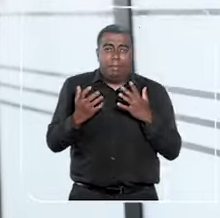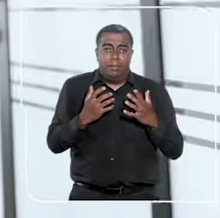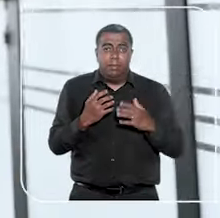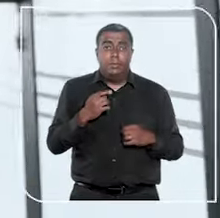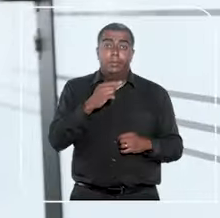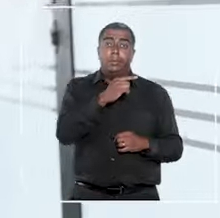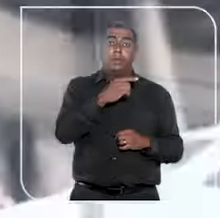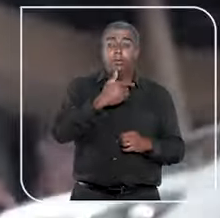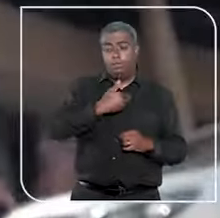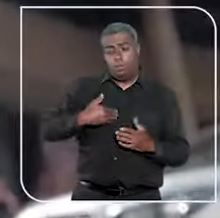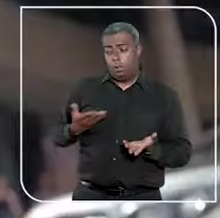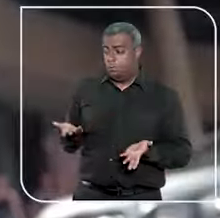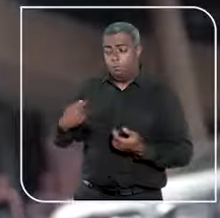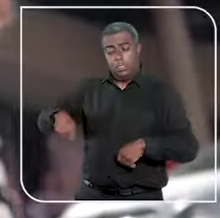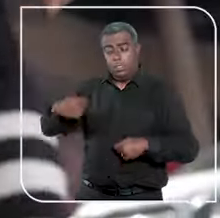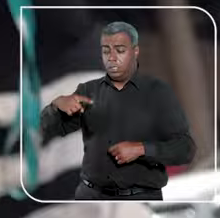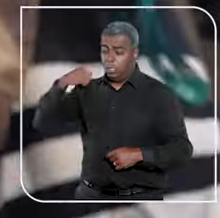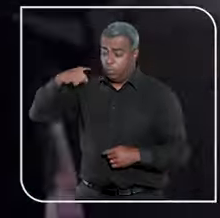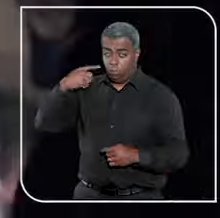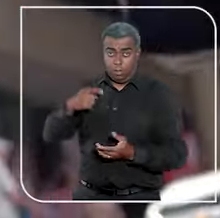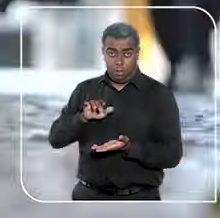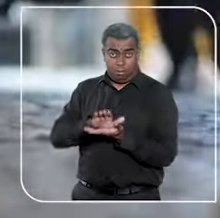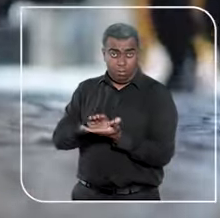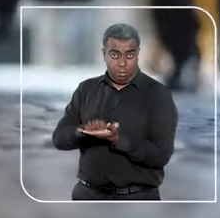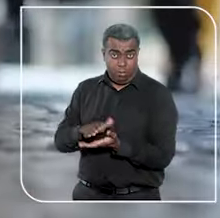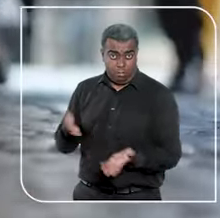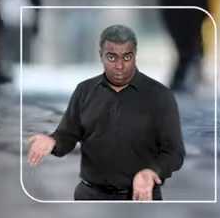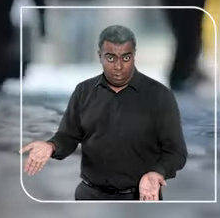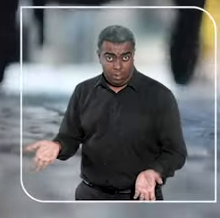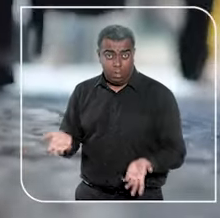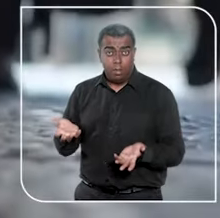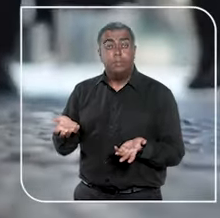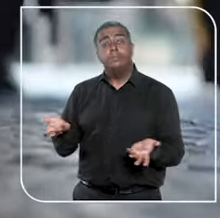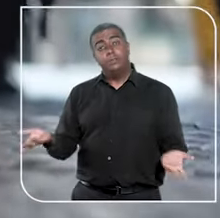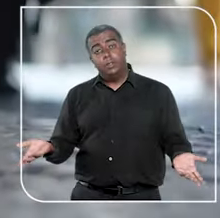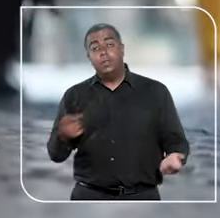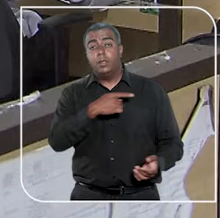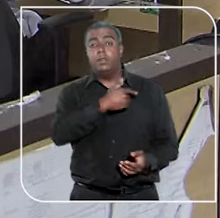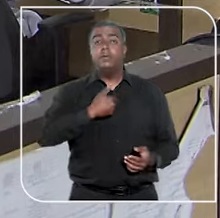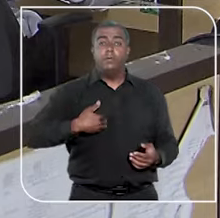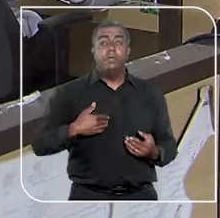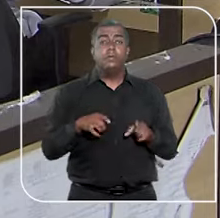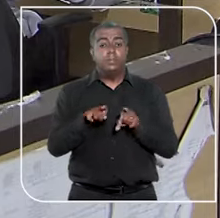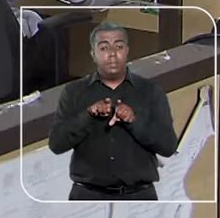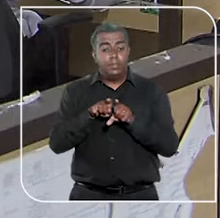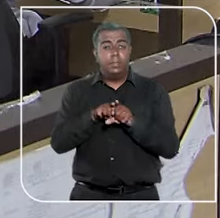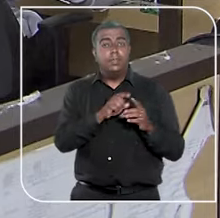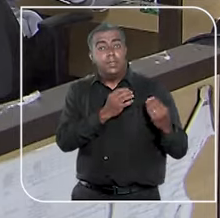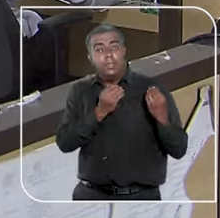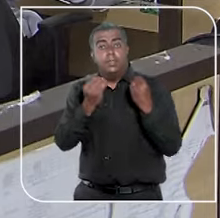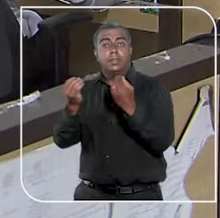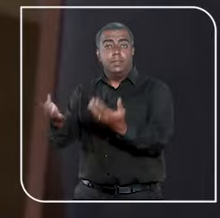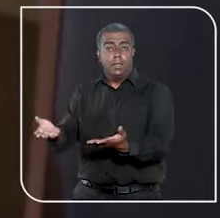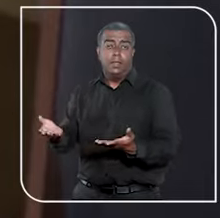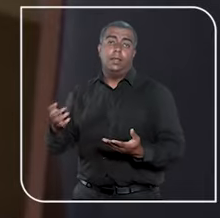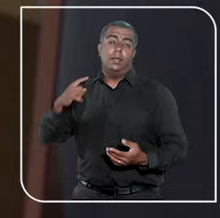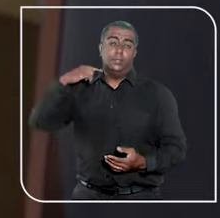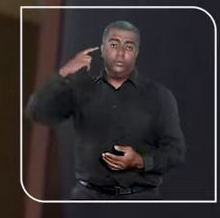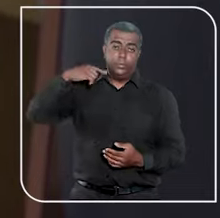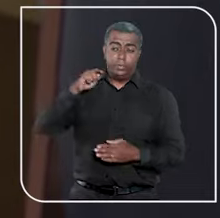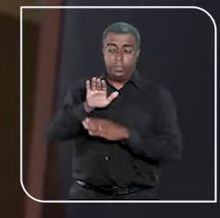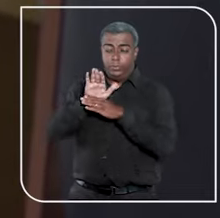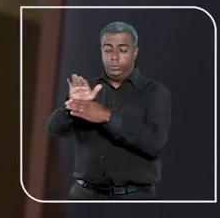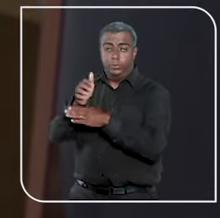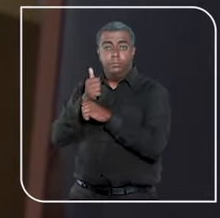Estado exige a contratação desse profissional para determinadas atividades perante a justiça, também é o Estado que deve prover